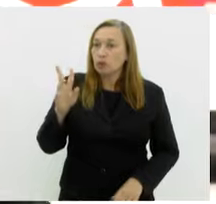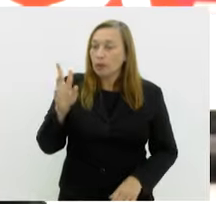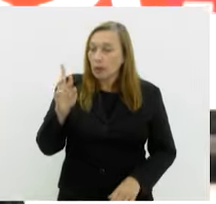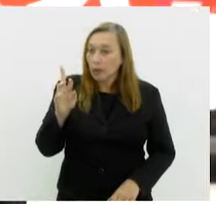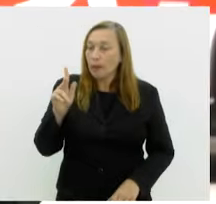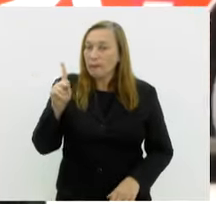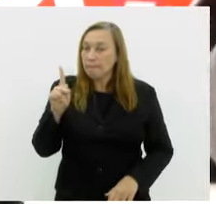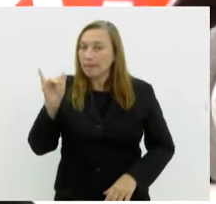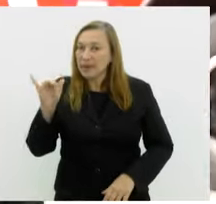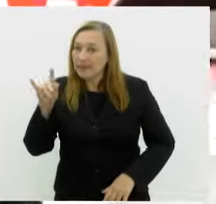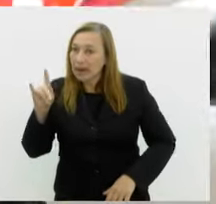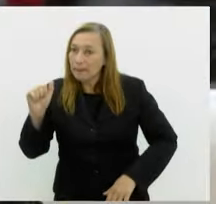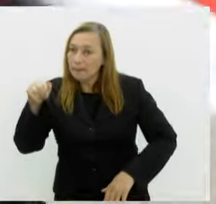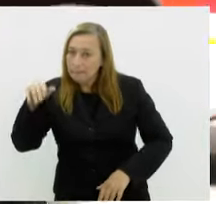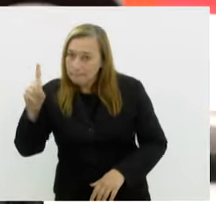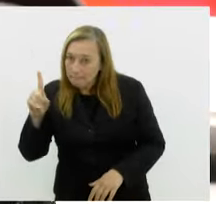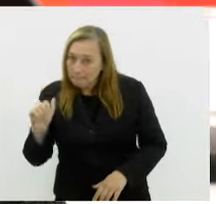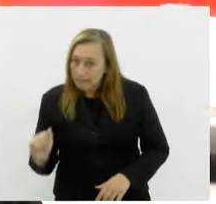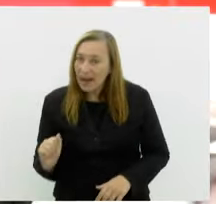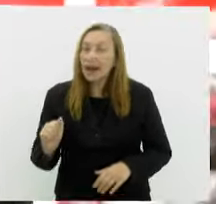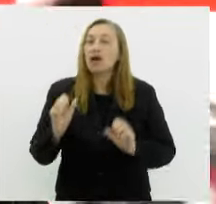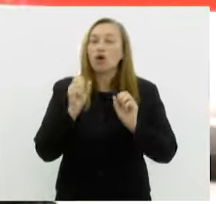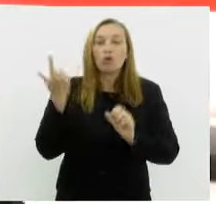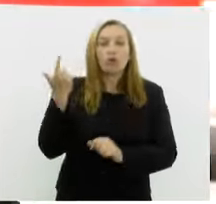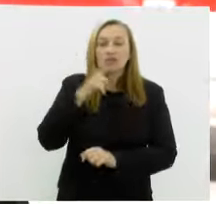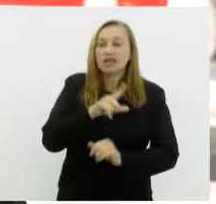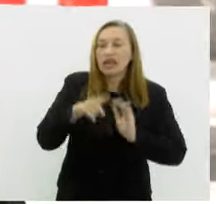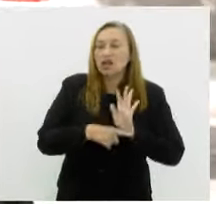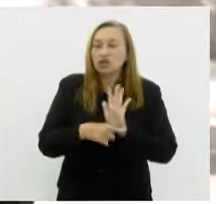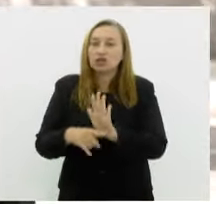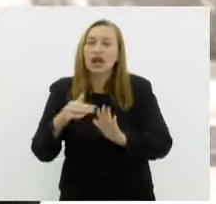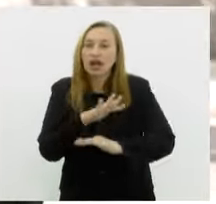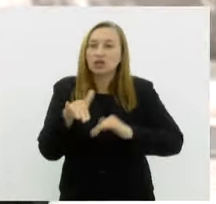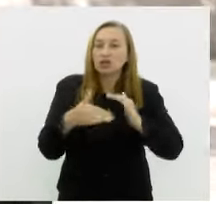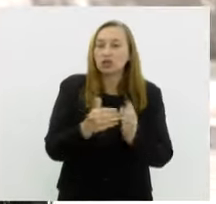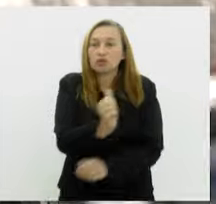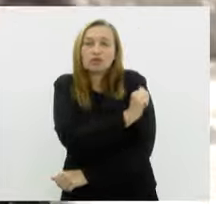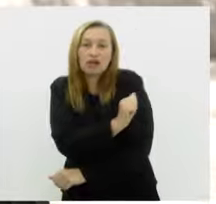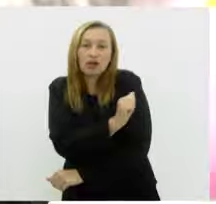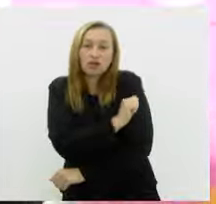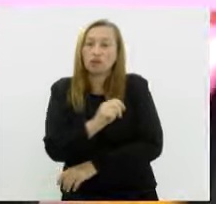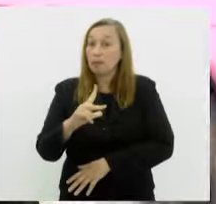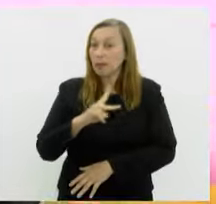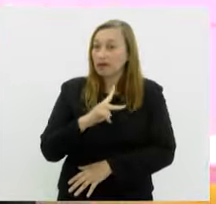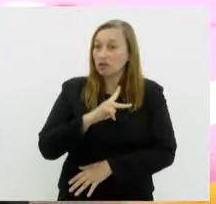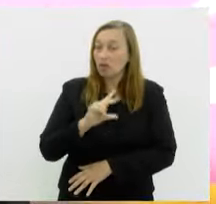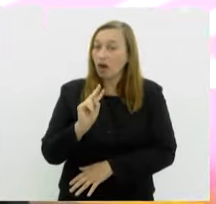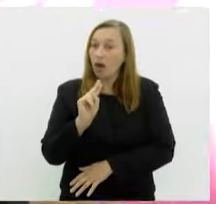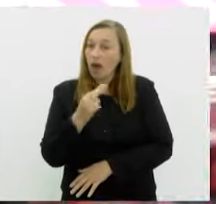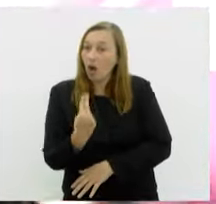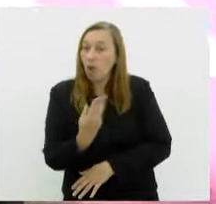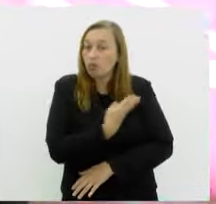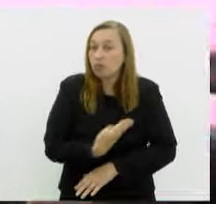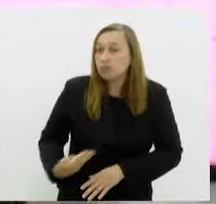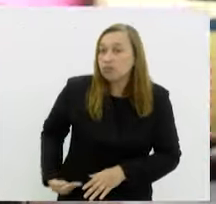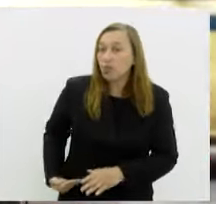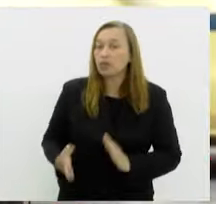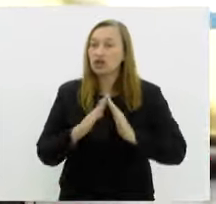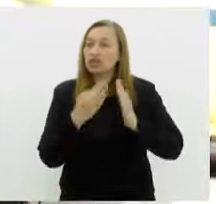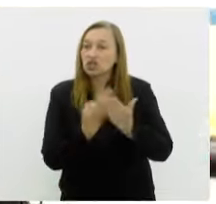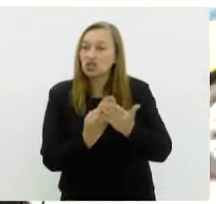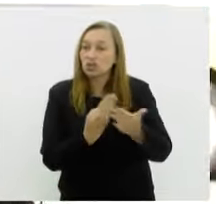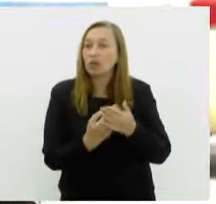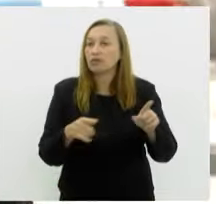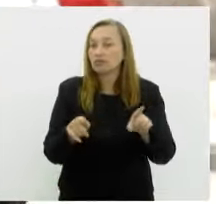acessar todas essas gamas de estudantes. Tanto da rede municipal e estadual pública, quanto da rede particular, principalmente das